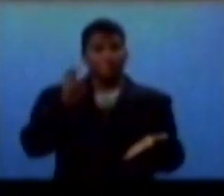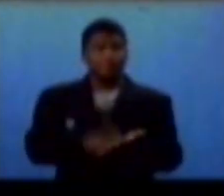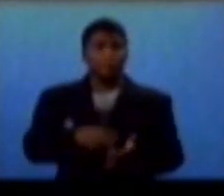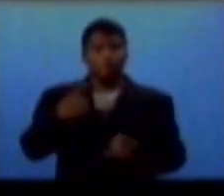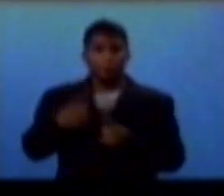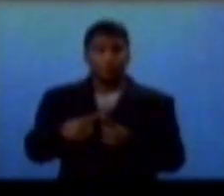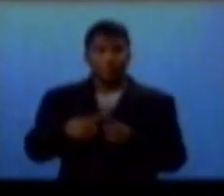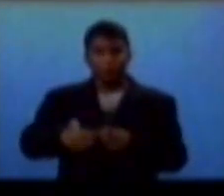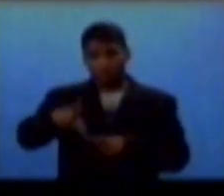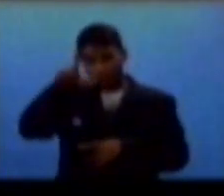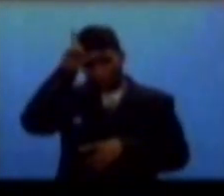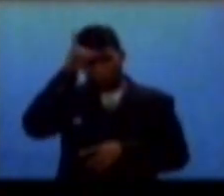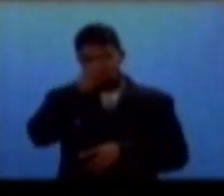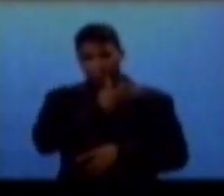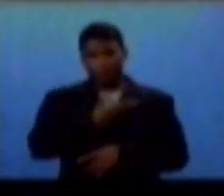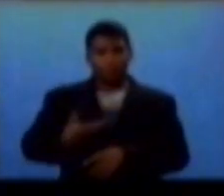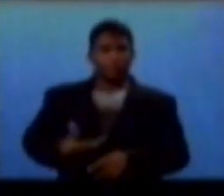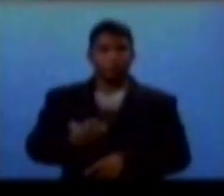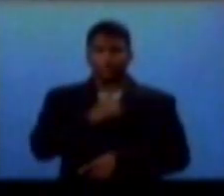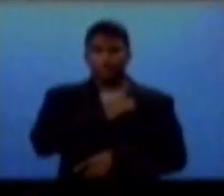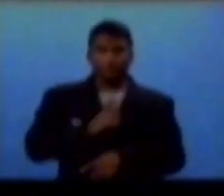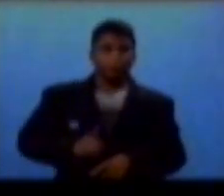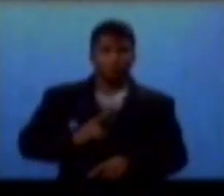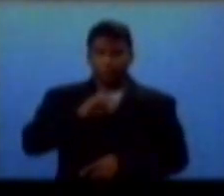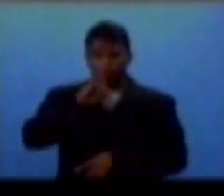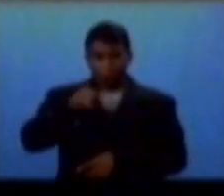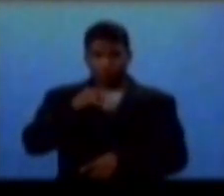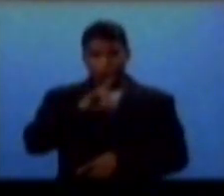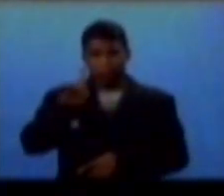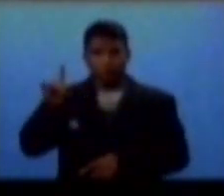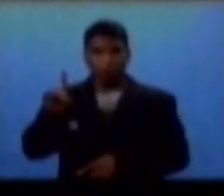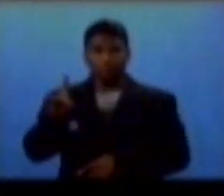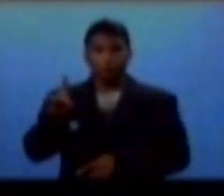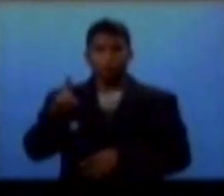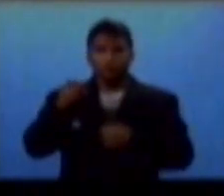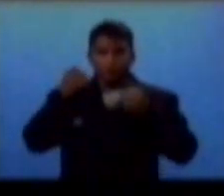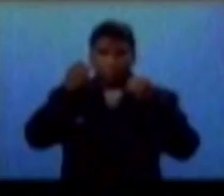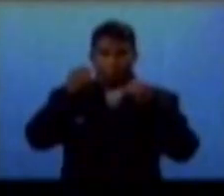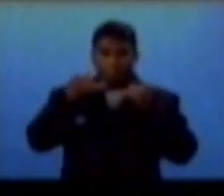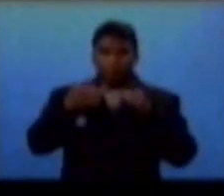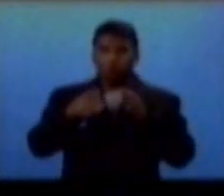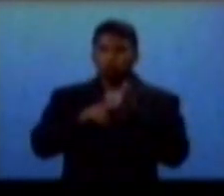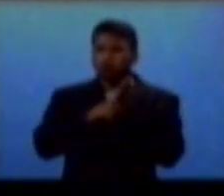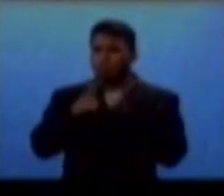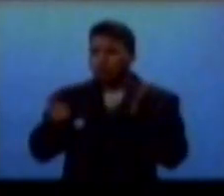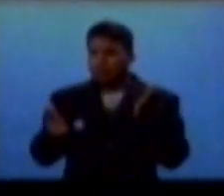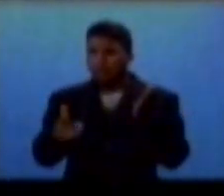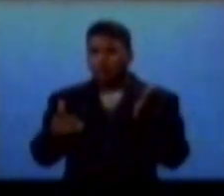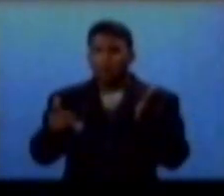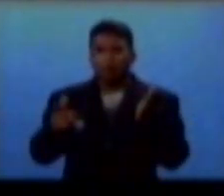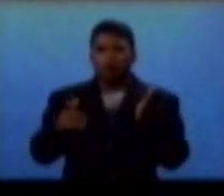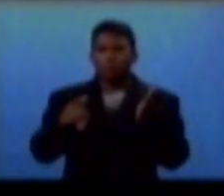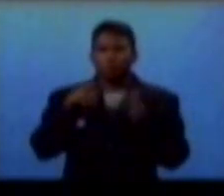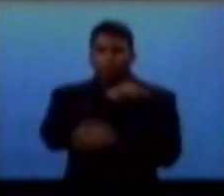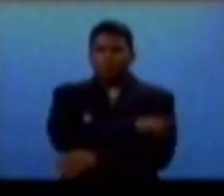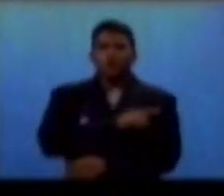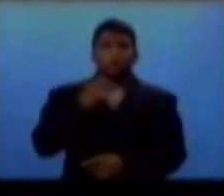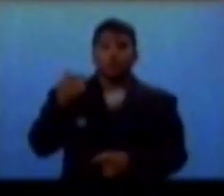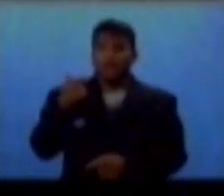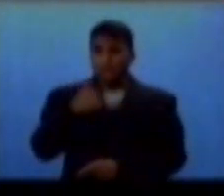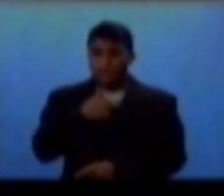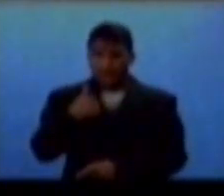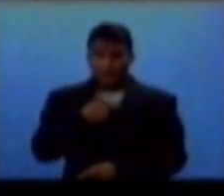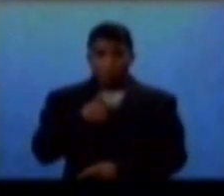O líder do governo, o deputado João de Deus, fez declarações à imprensa do Piauí que o Robert